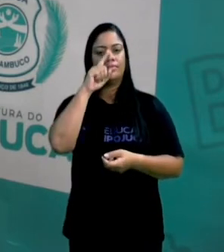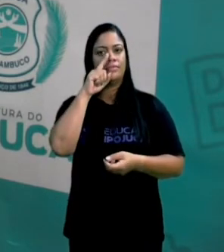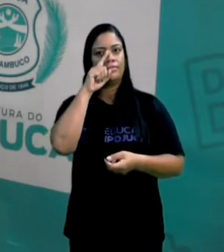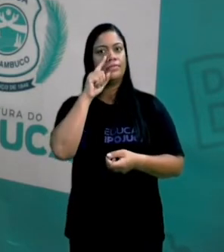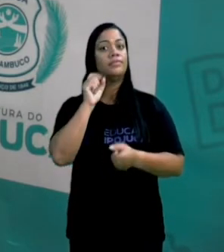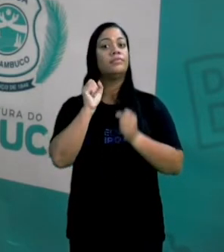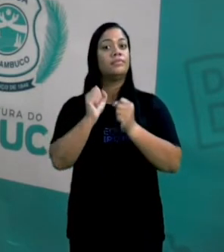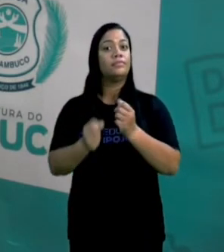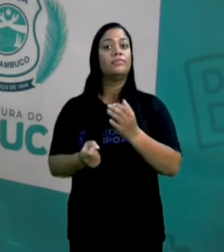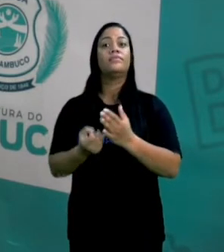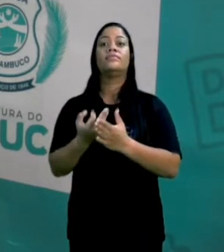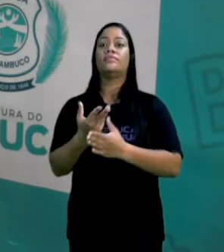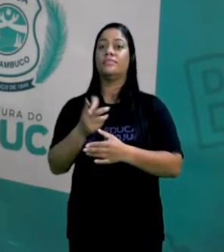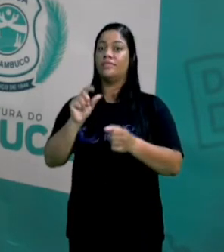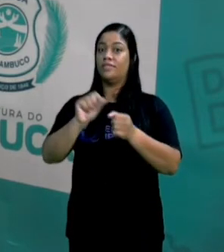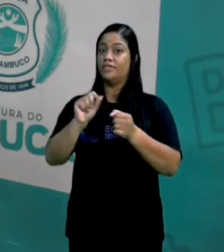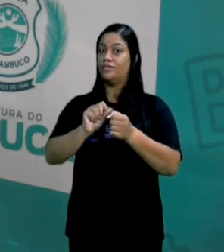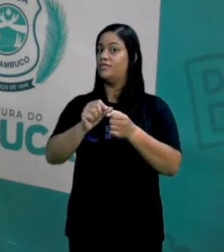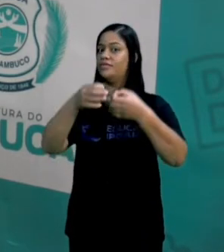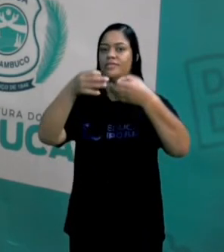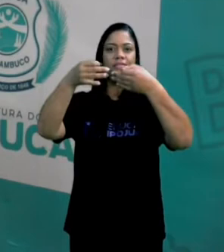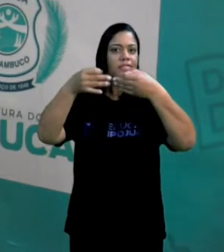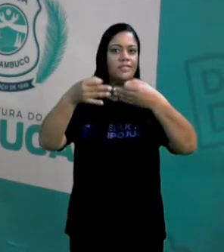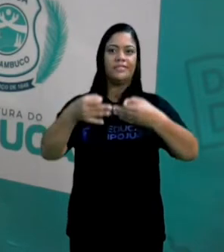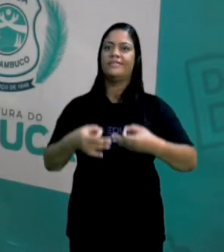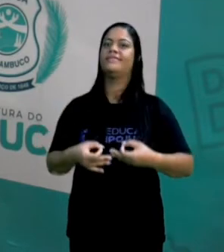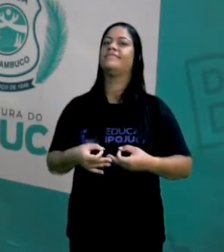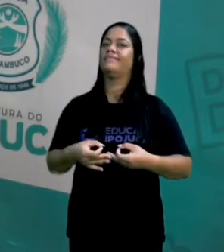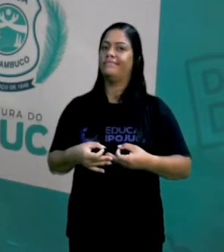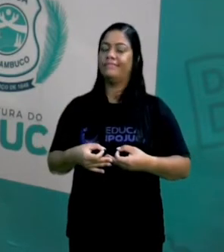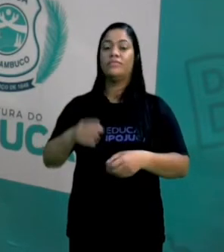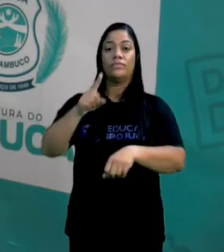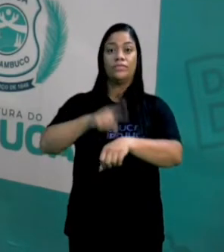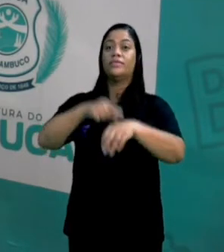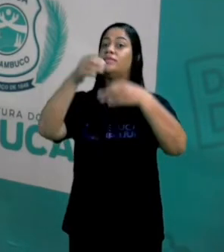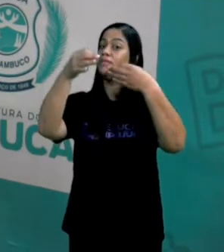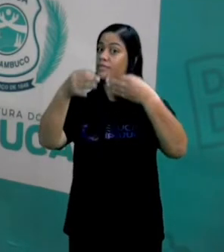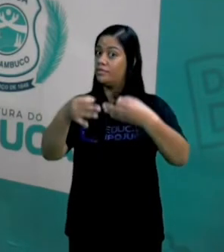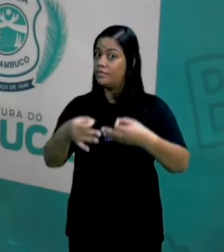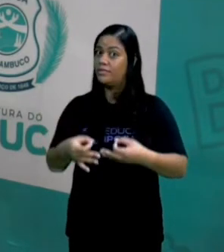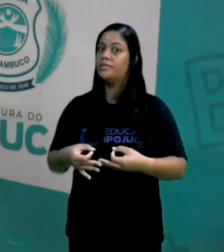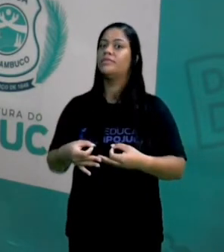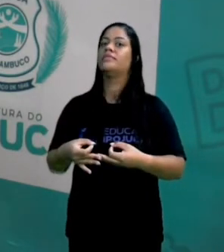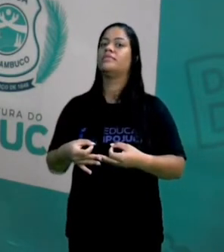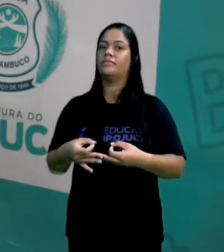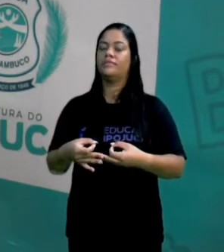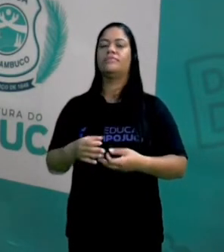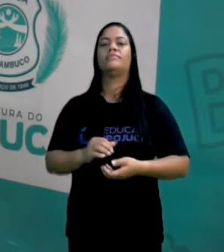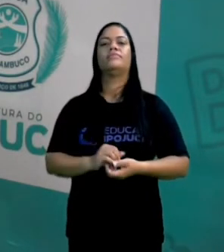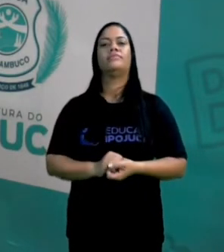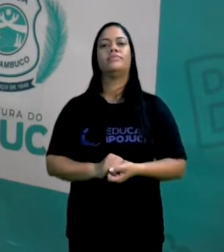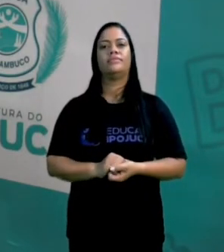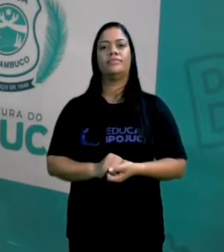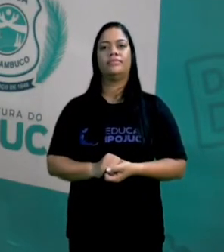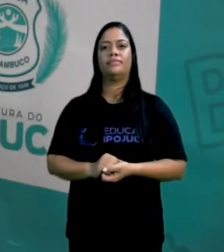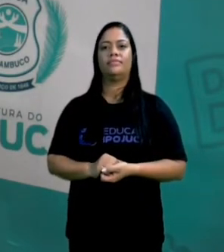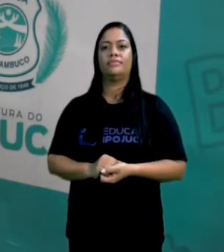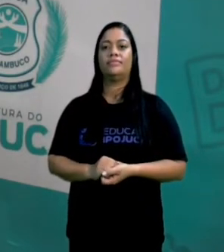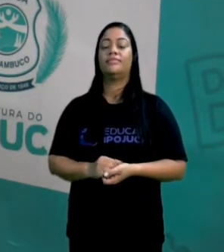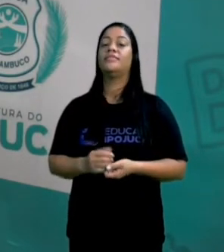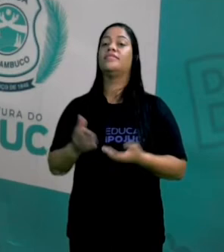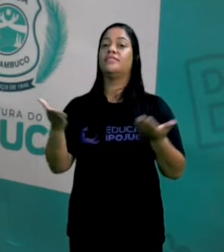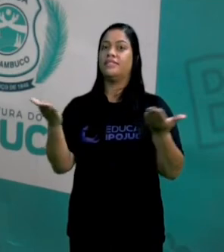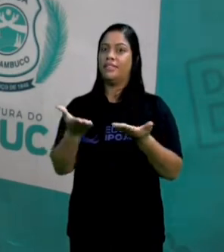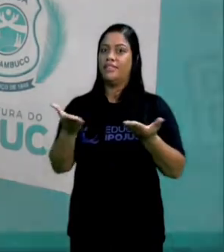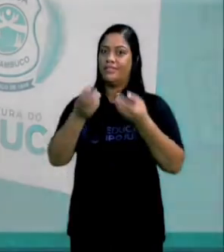pode ser gerado se não feito da maneira correta, no tempo correto, com a dosagem correta? Bom, vamos falar